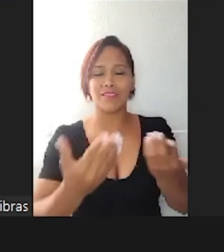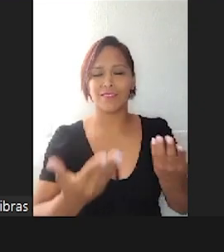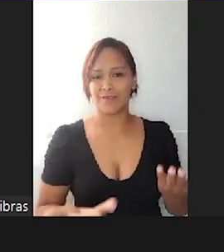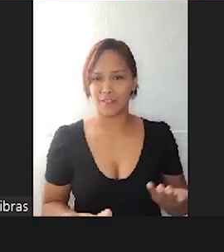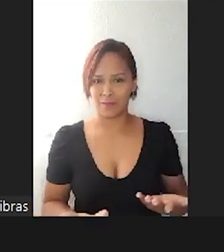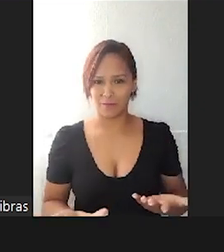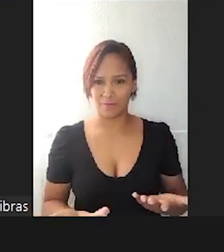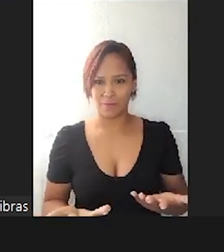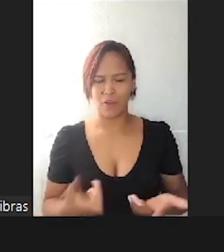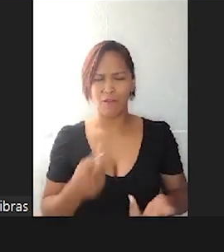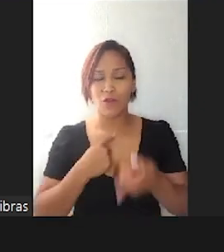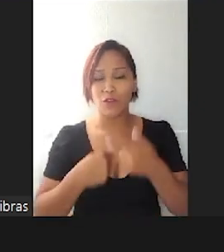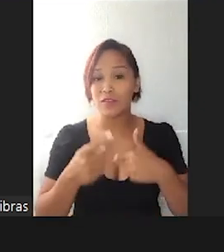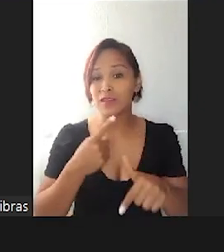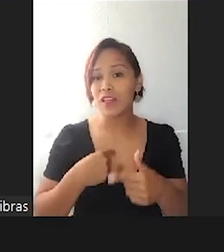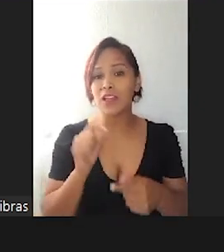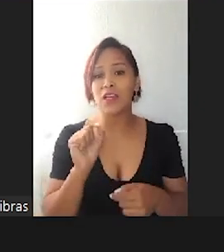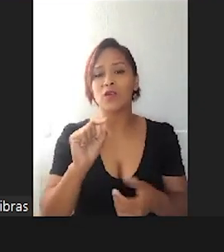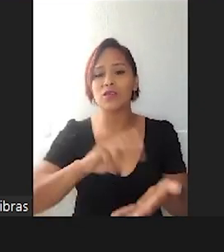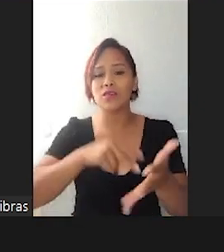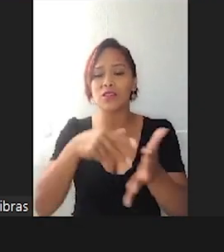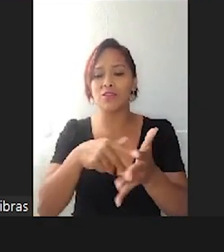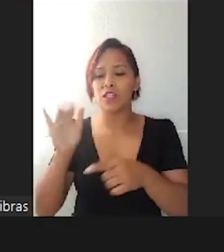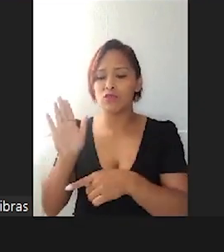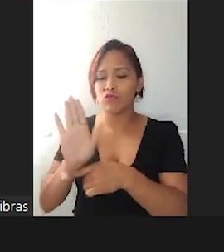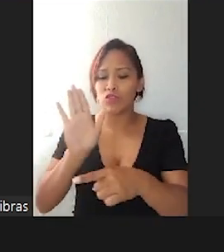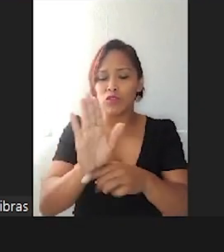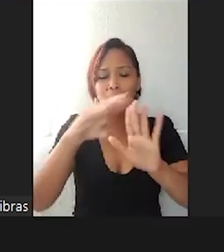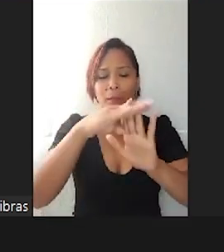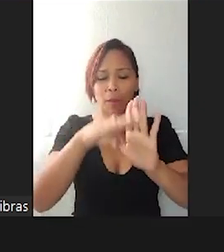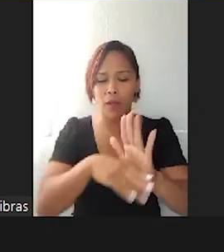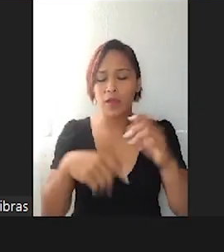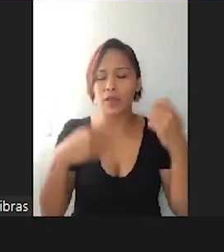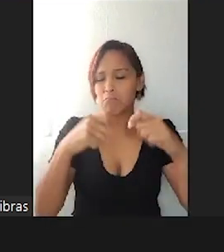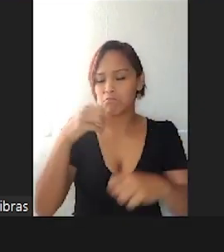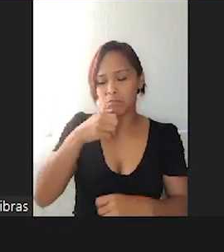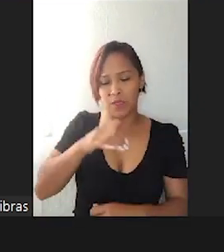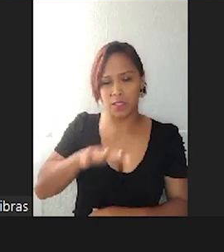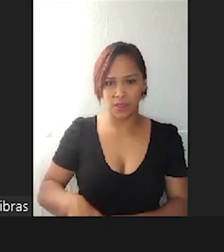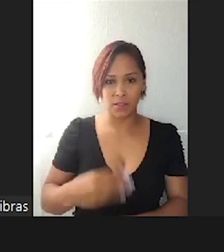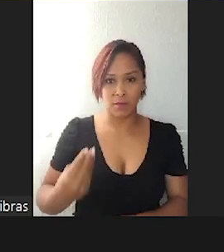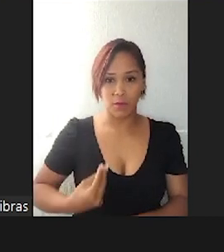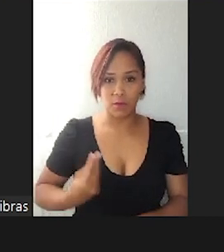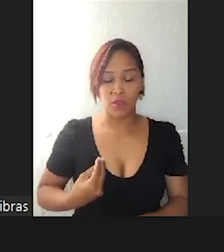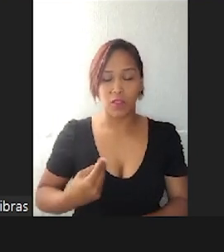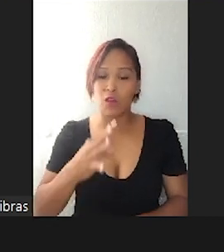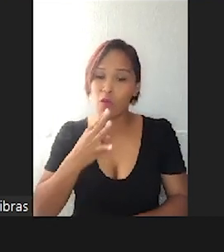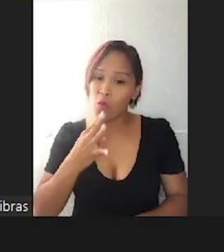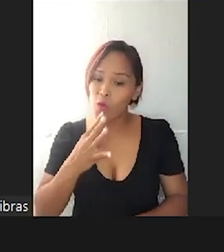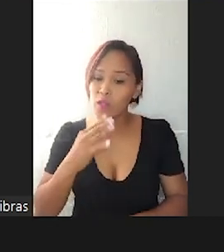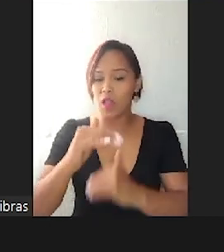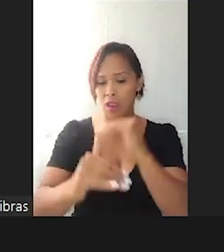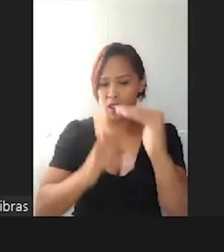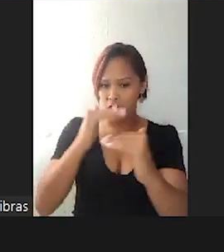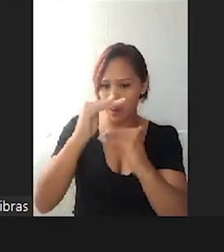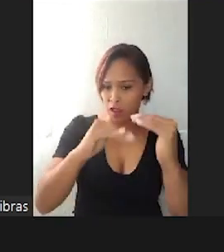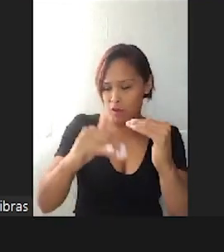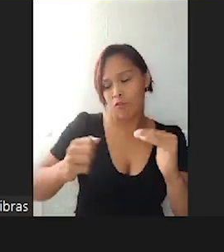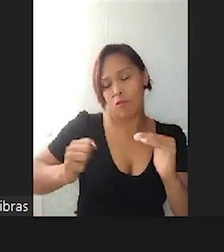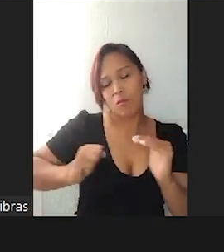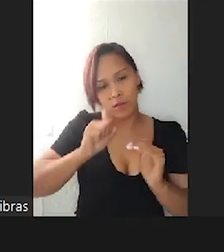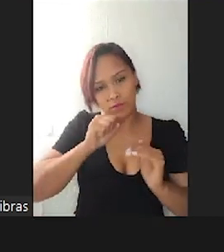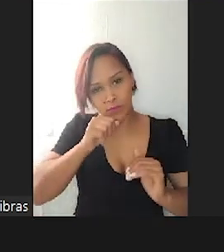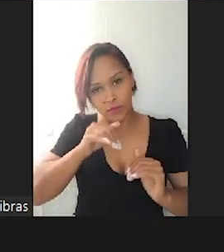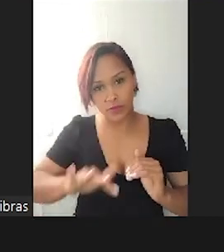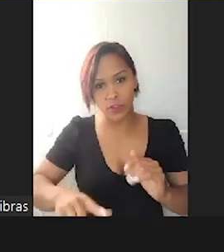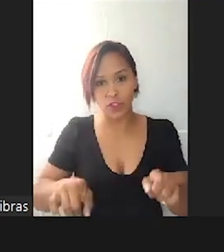E o que é? De atender as necessidades das crianças. Que é conhecer sobre desenvolvimento infantil. Tempo